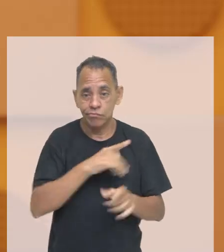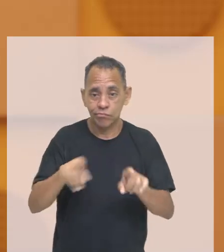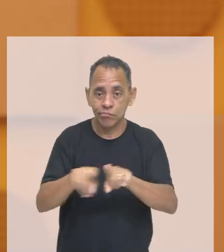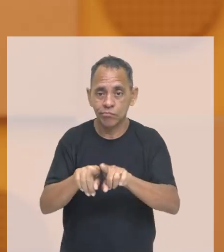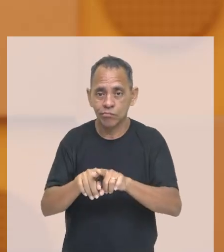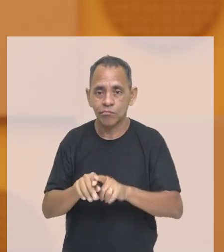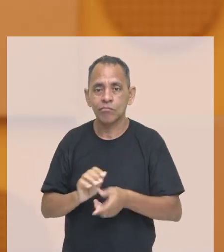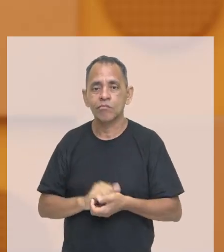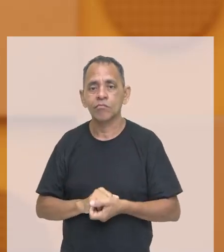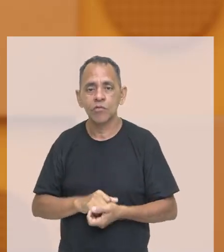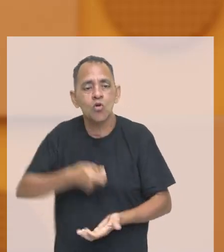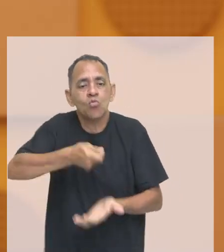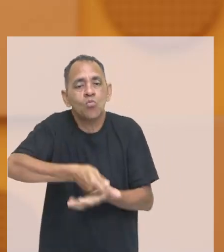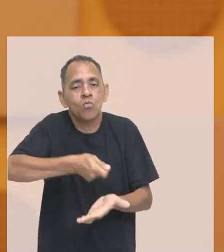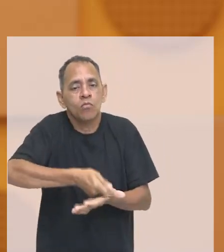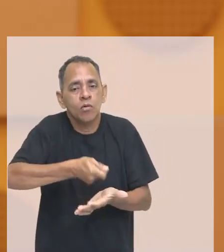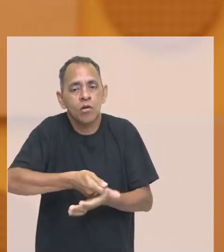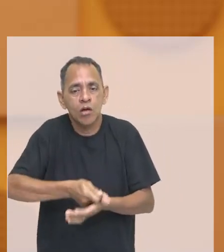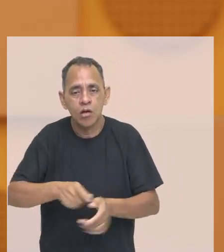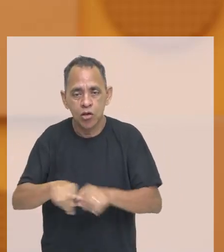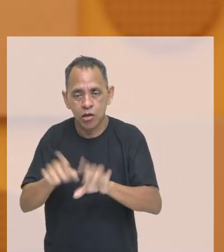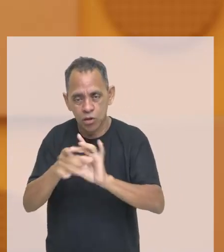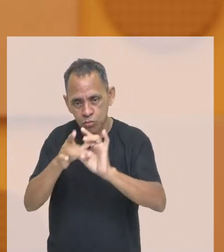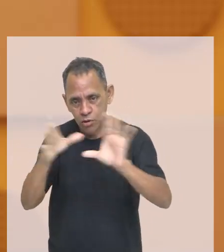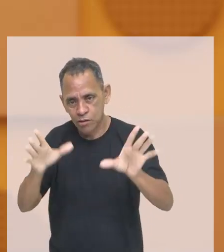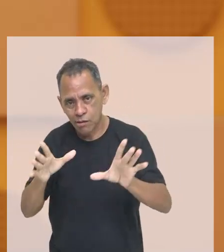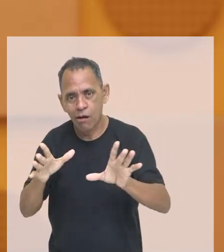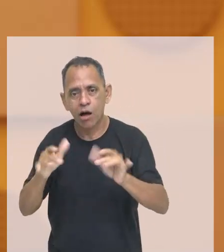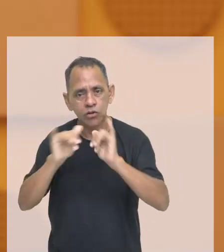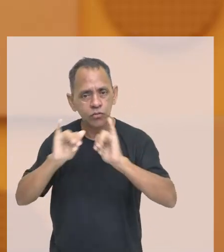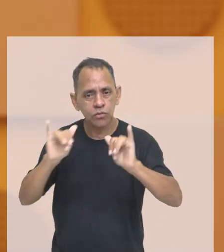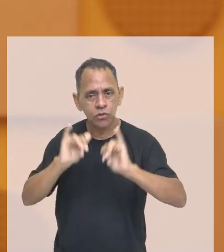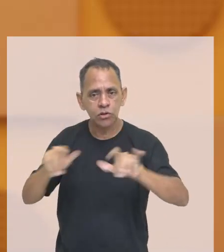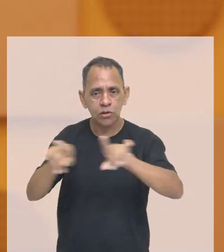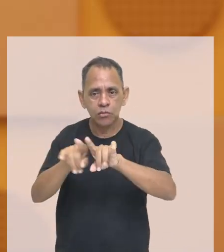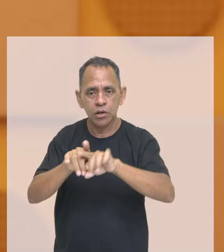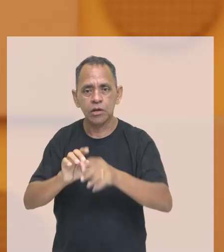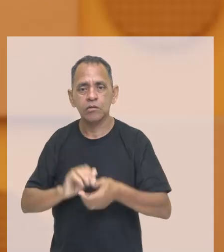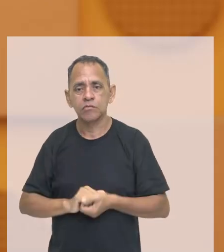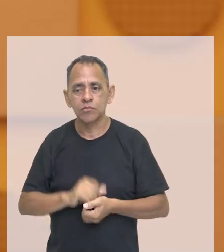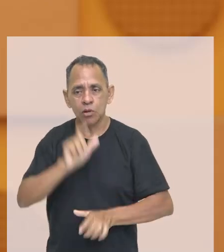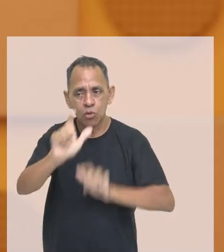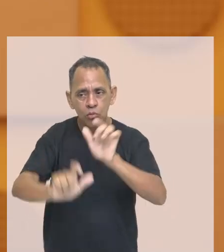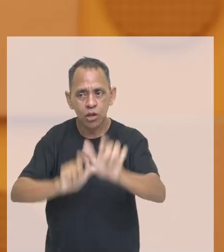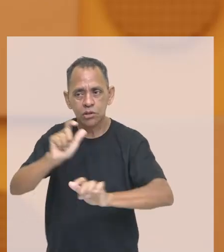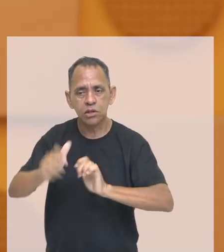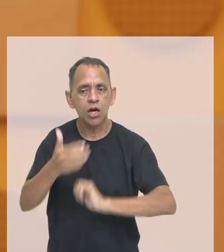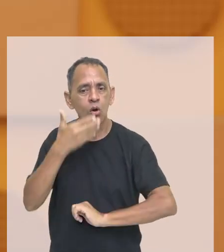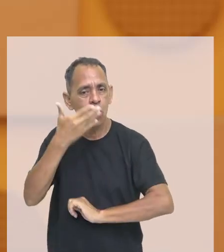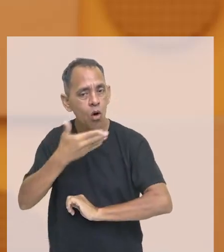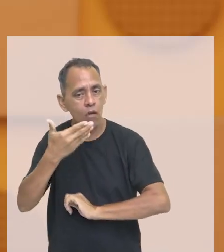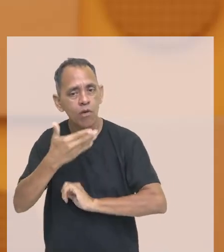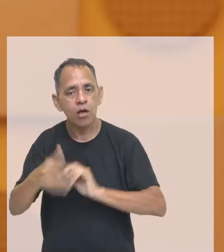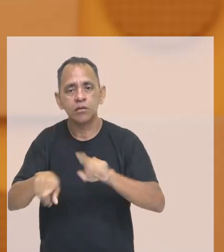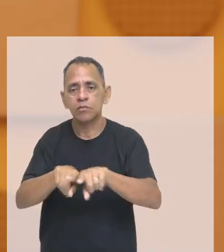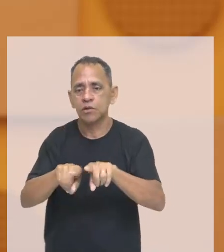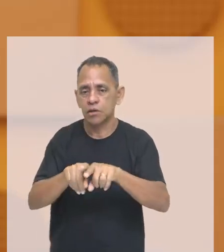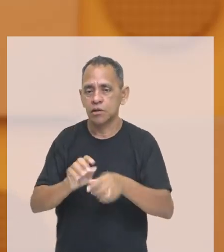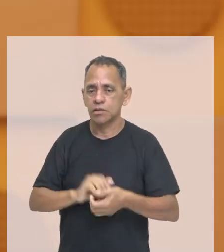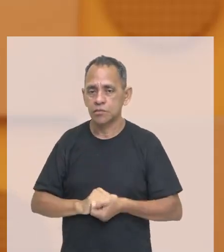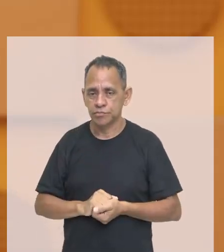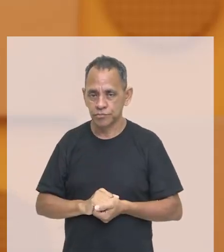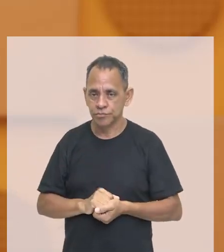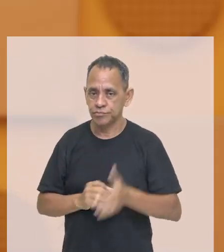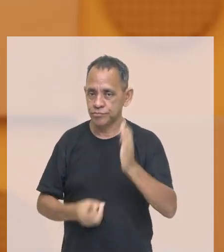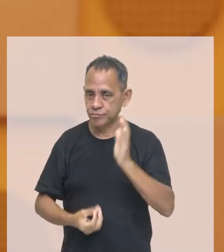clamor, por assim dizer, foi justamente a promulgação dessa nova Carta Magna